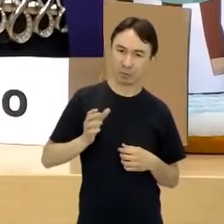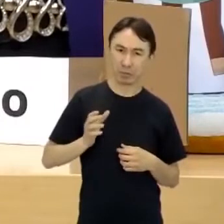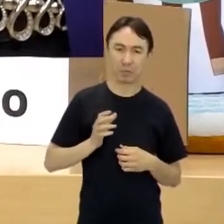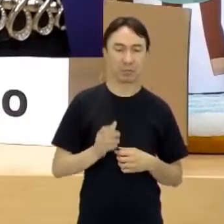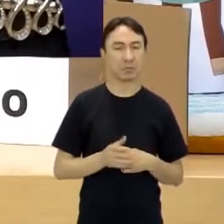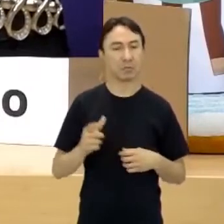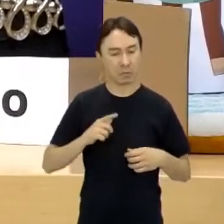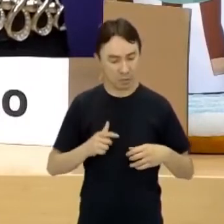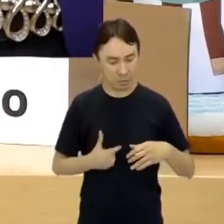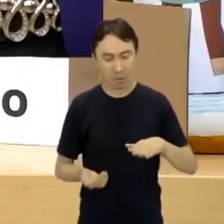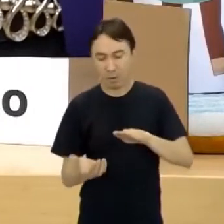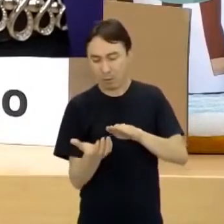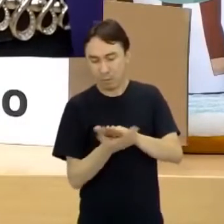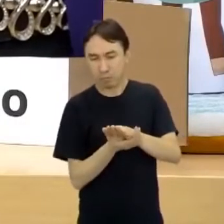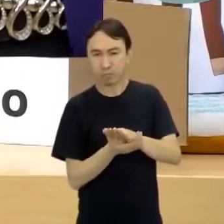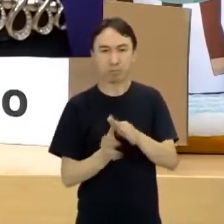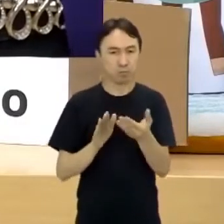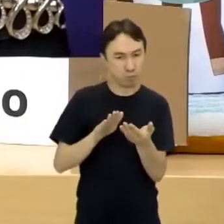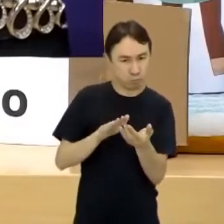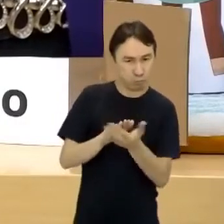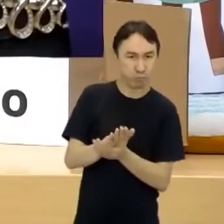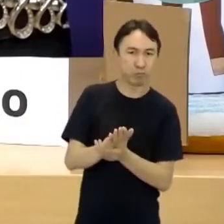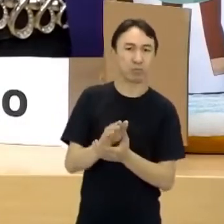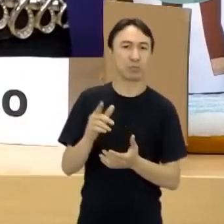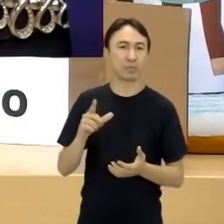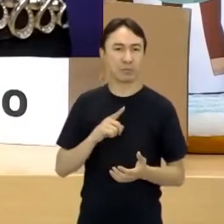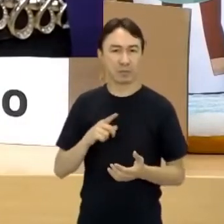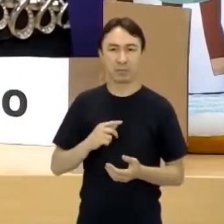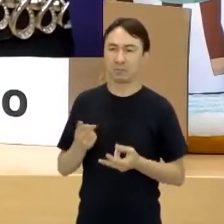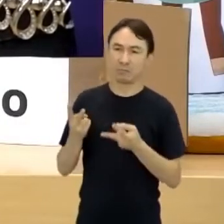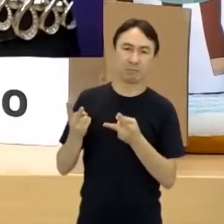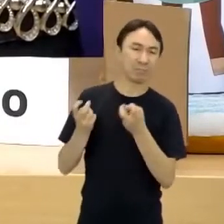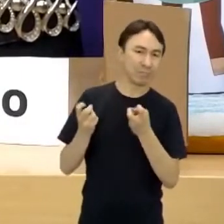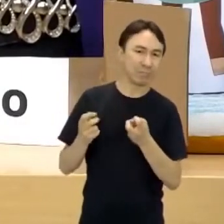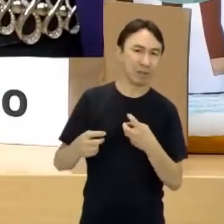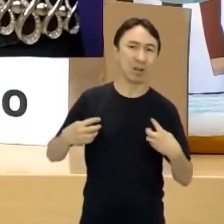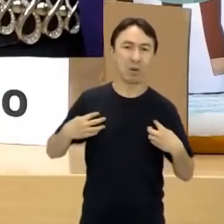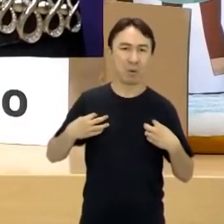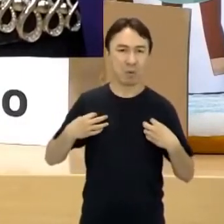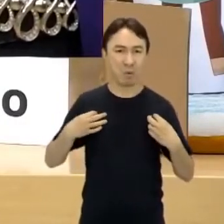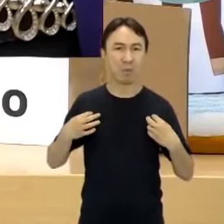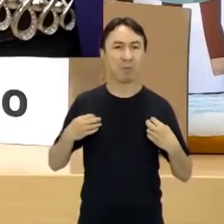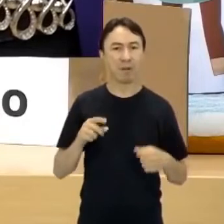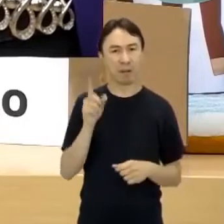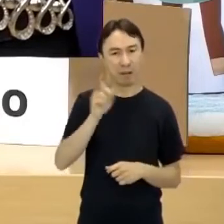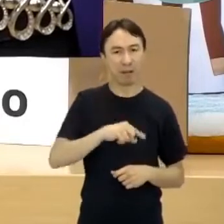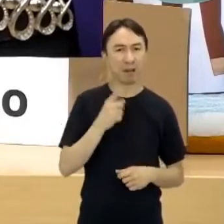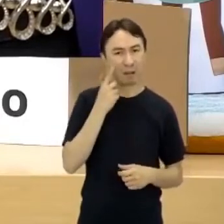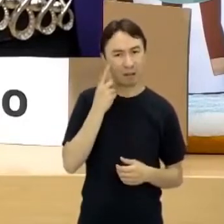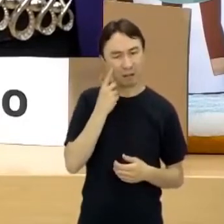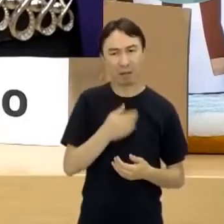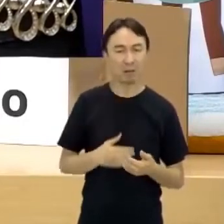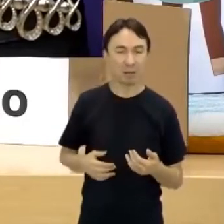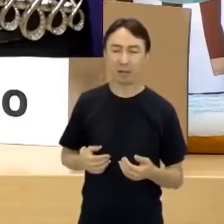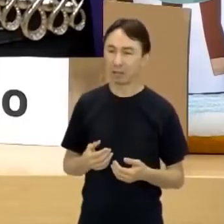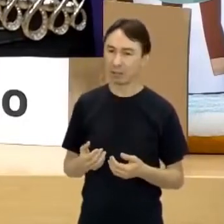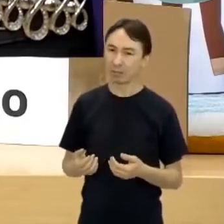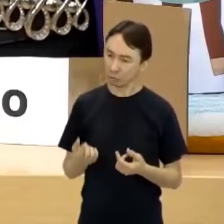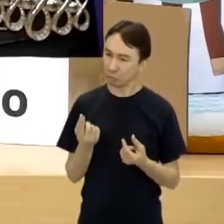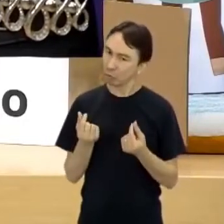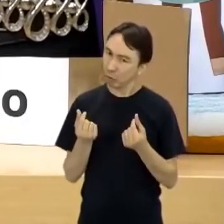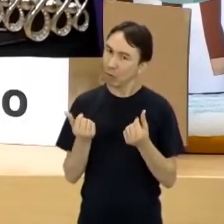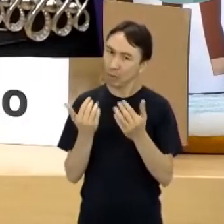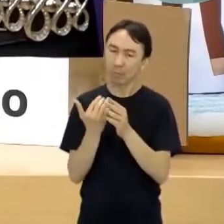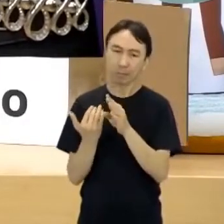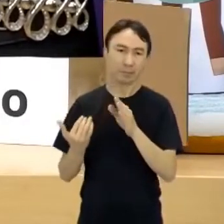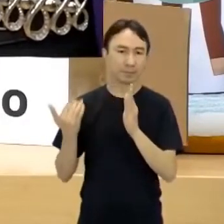Eles são homens que você percebe que estão com uma roupa que caracteriza alguém de uma classe social melhor. O suzerano, eu coloquei